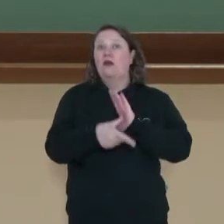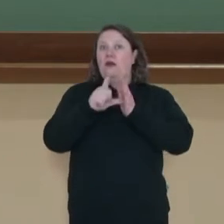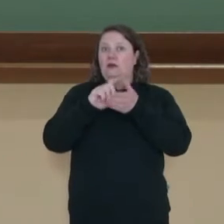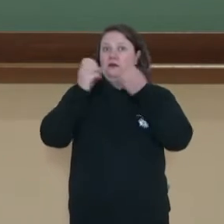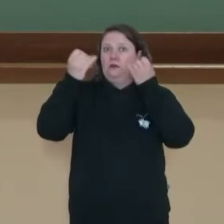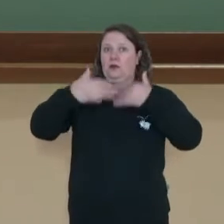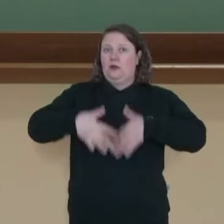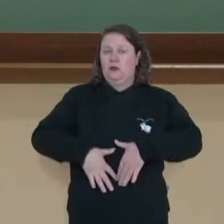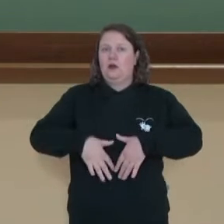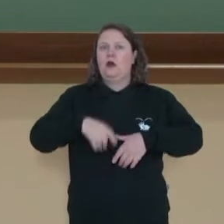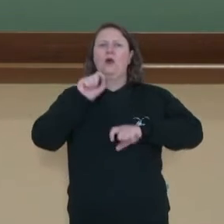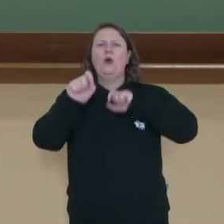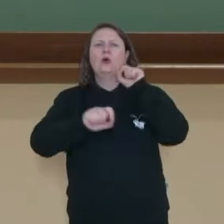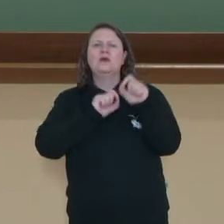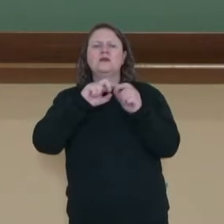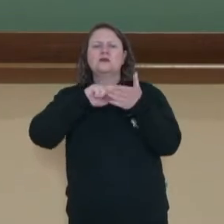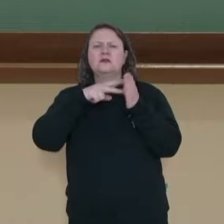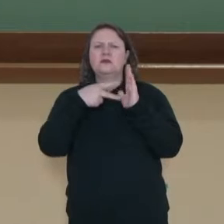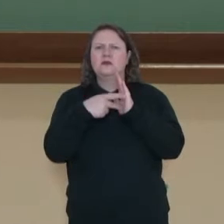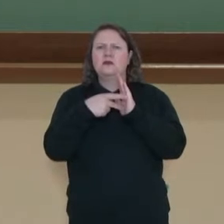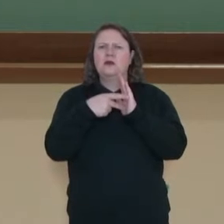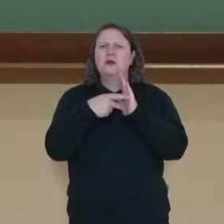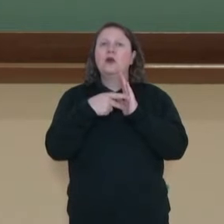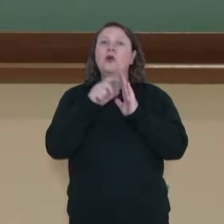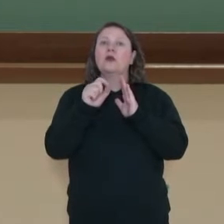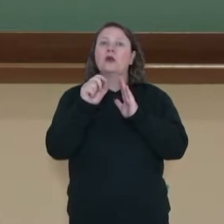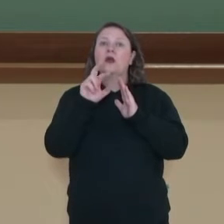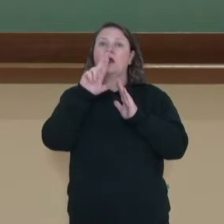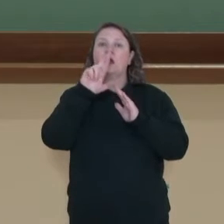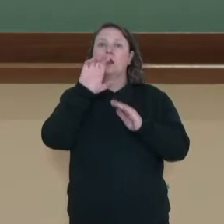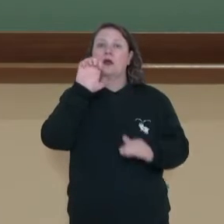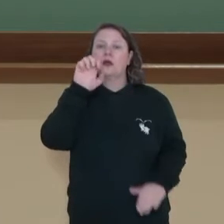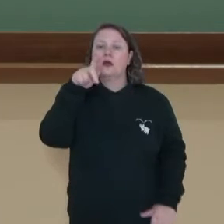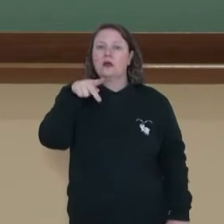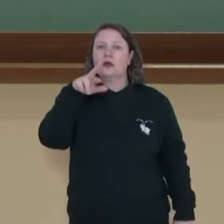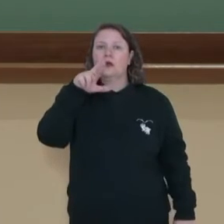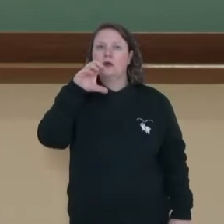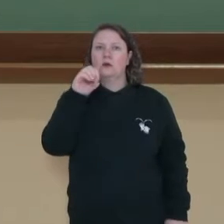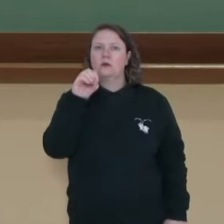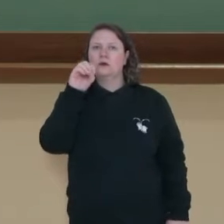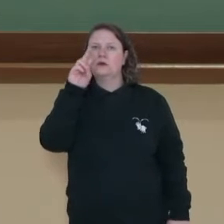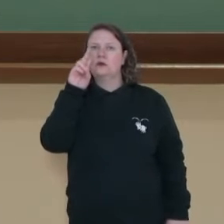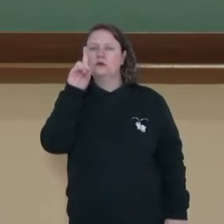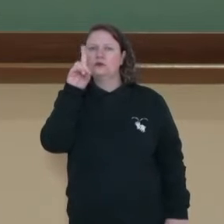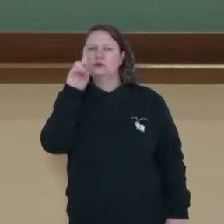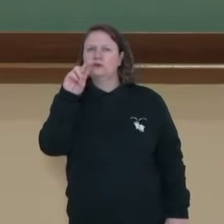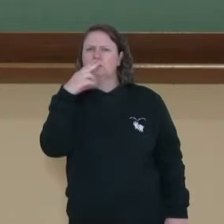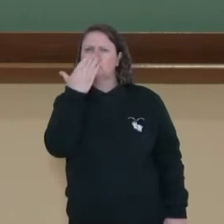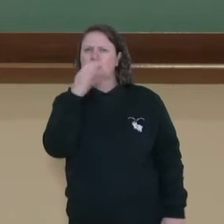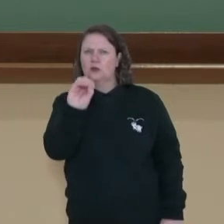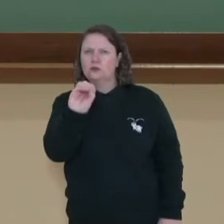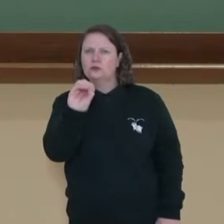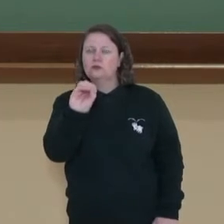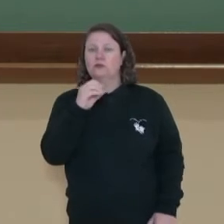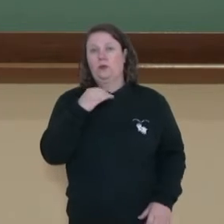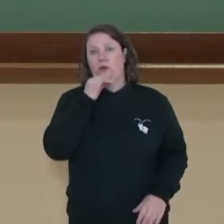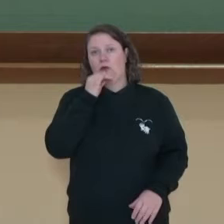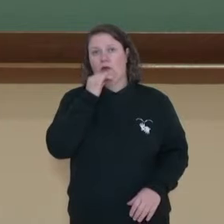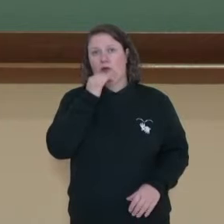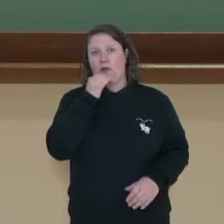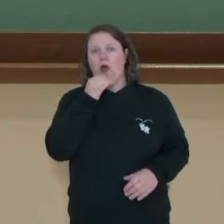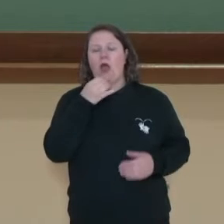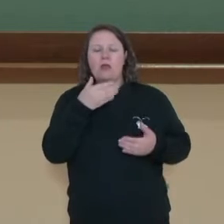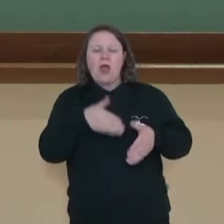falar sobre reprodução. O que é reprodução? É produzir, eu produzo e depois, a partir do momento que eu faço novas